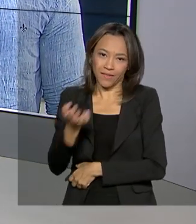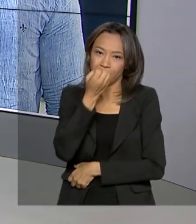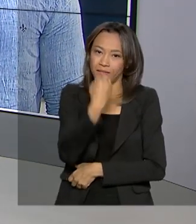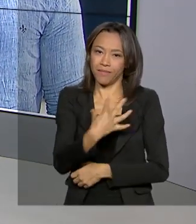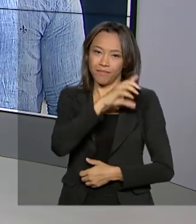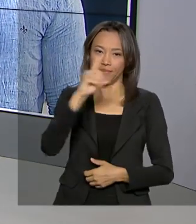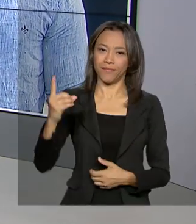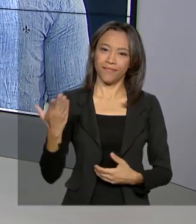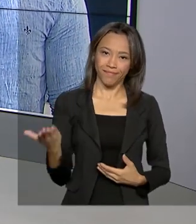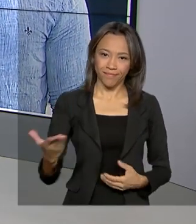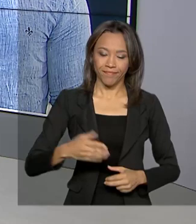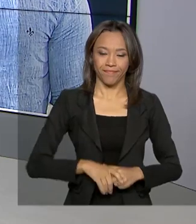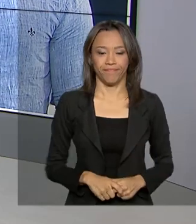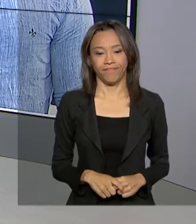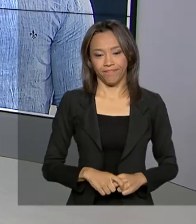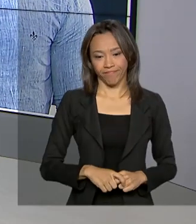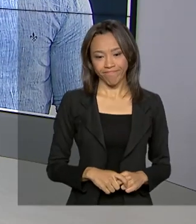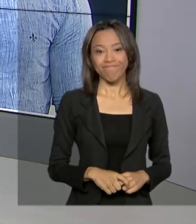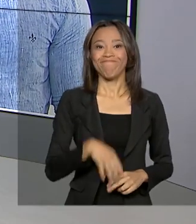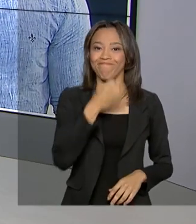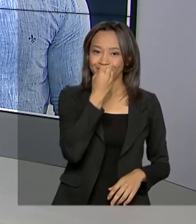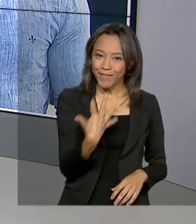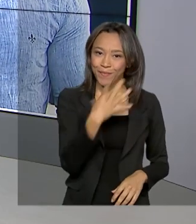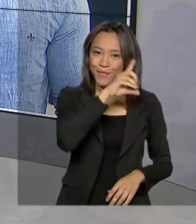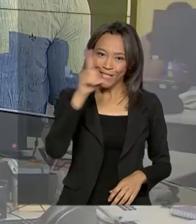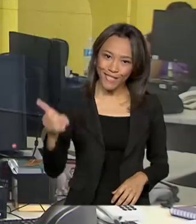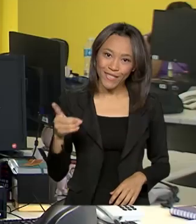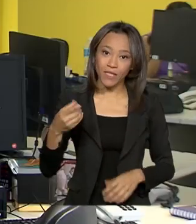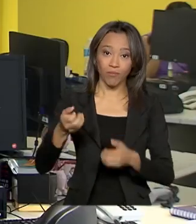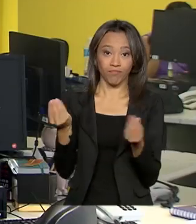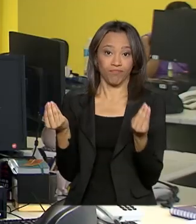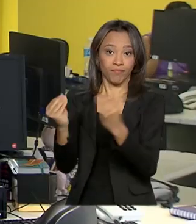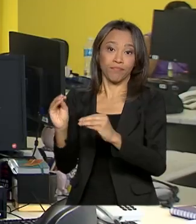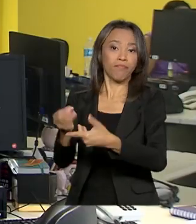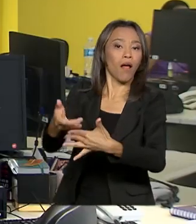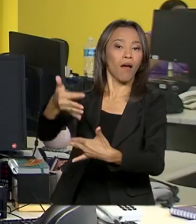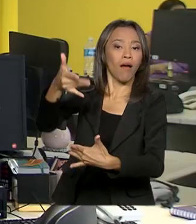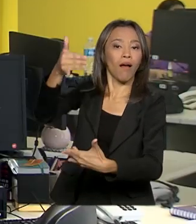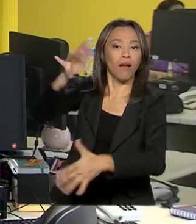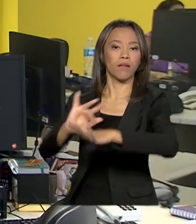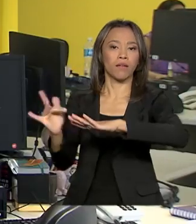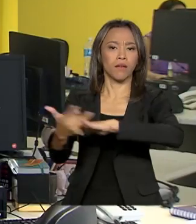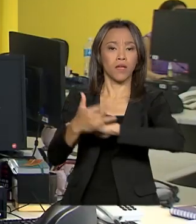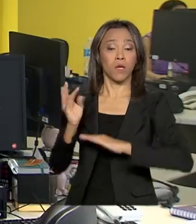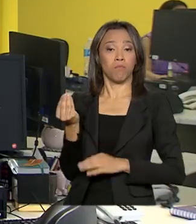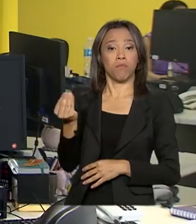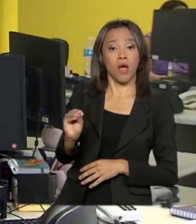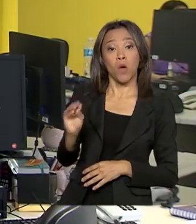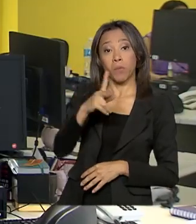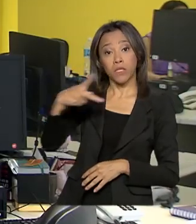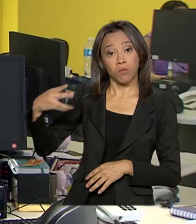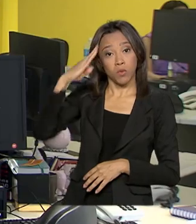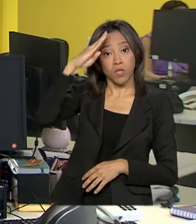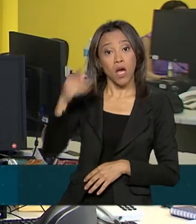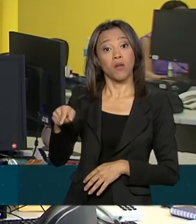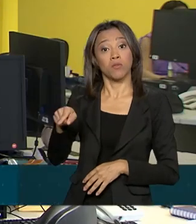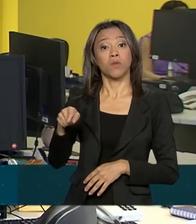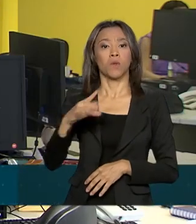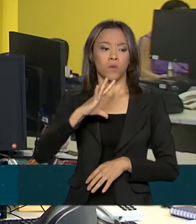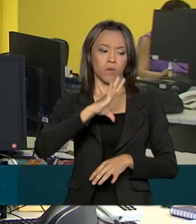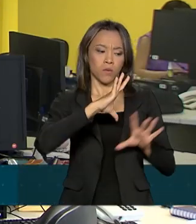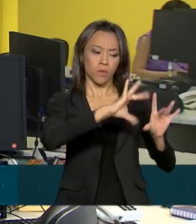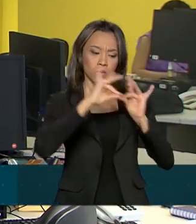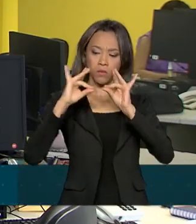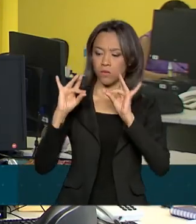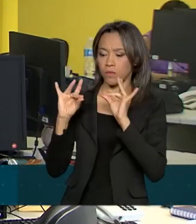Tiago. Bom dia, Mara. Pelas redes sociais, o presidente Jair Bolsonaro replicou uma nota divulgada pelo Ministério